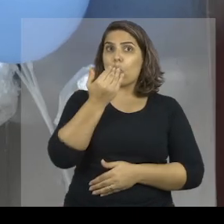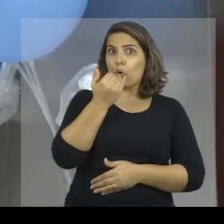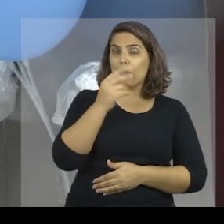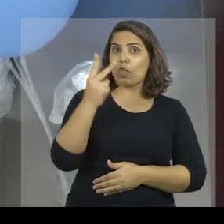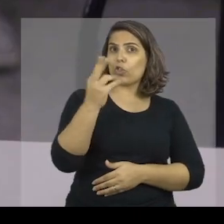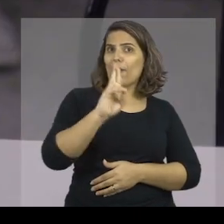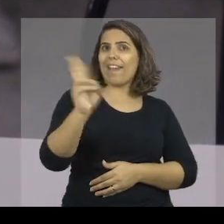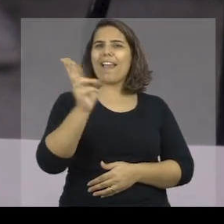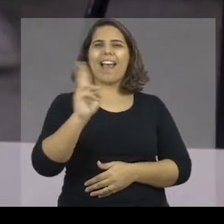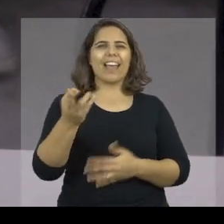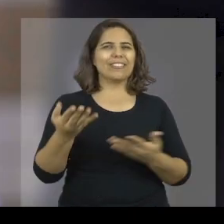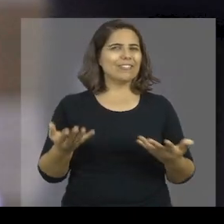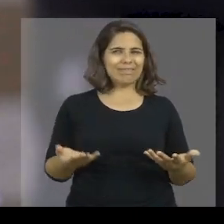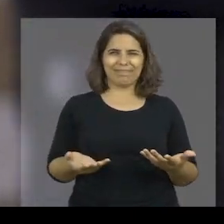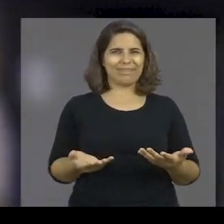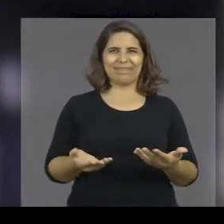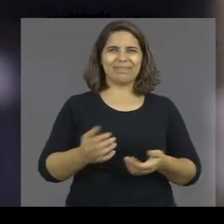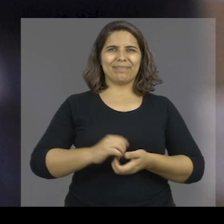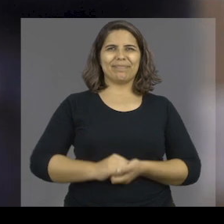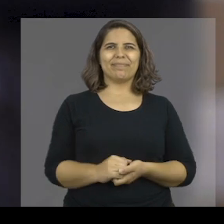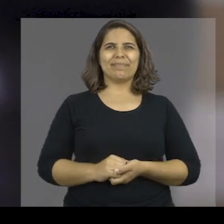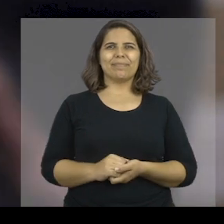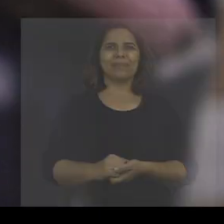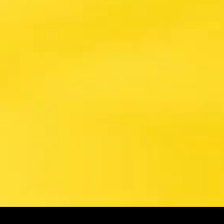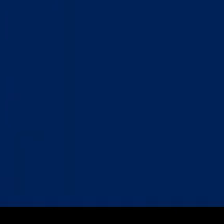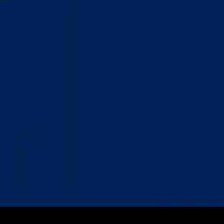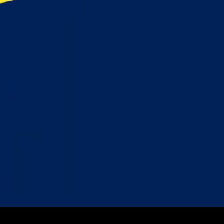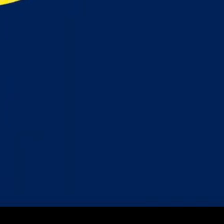comida deles por 2 reais, isso não é pago.